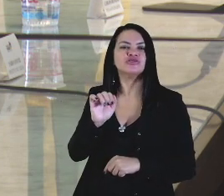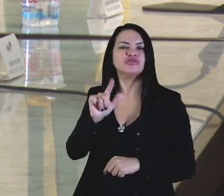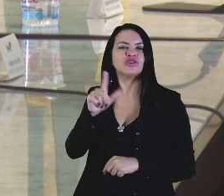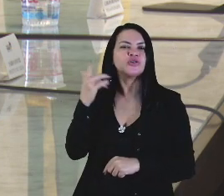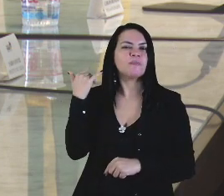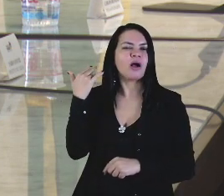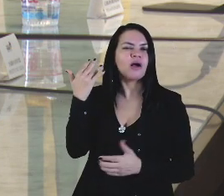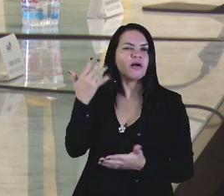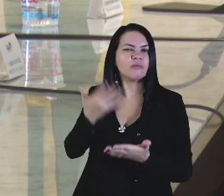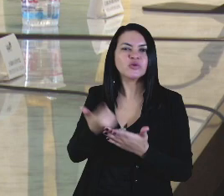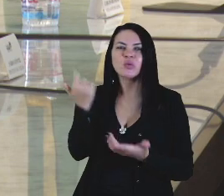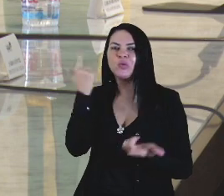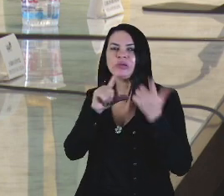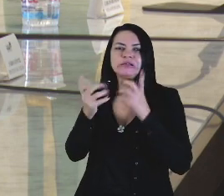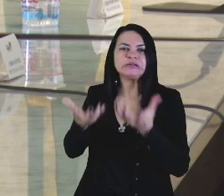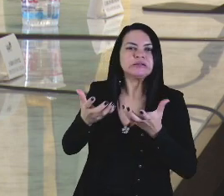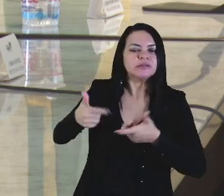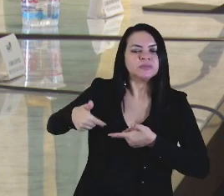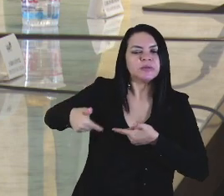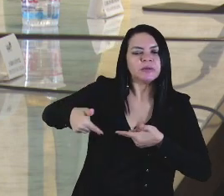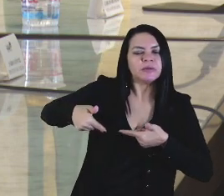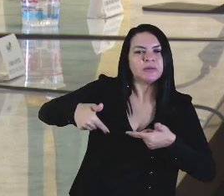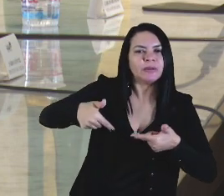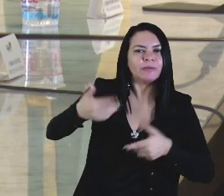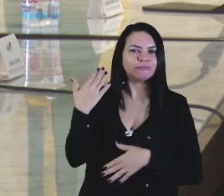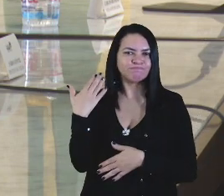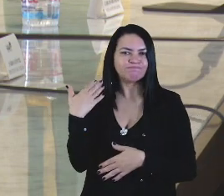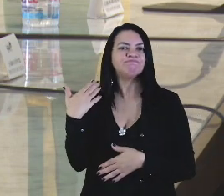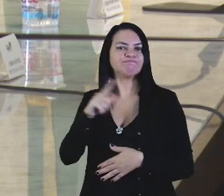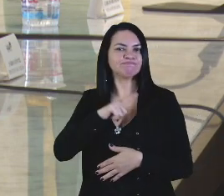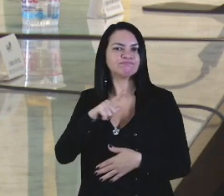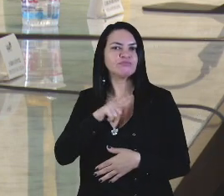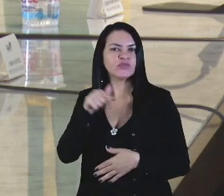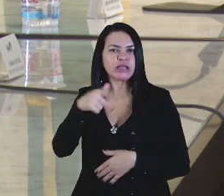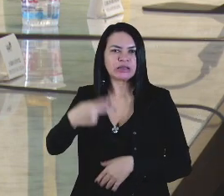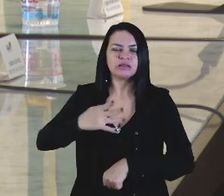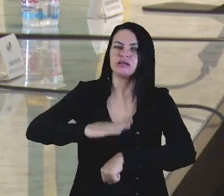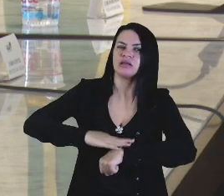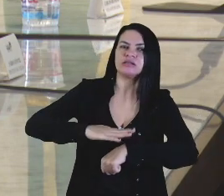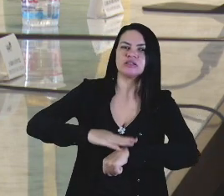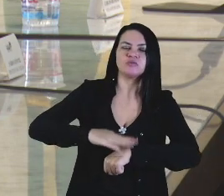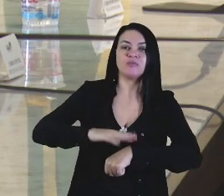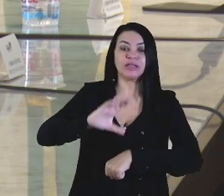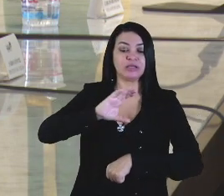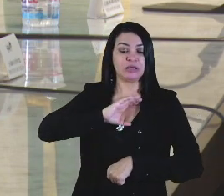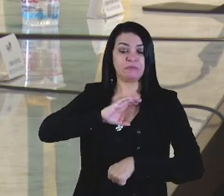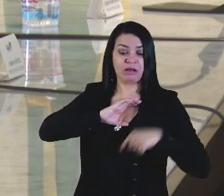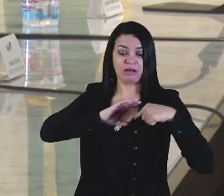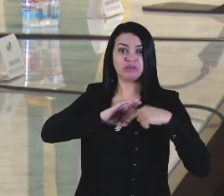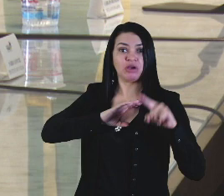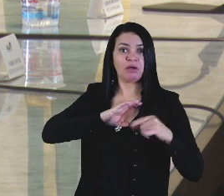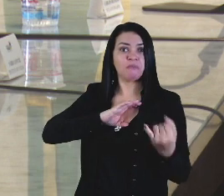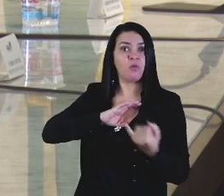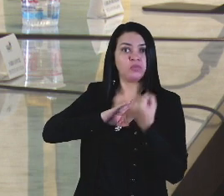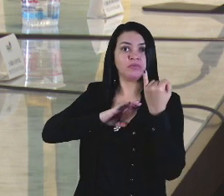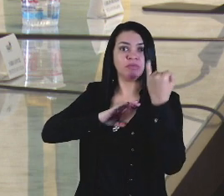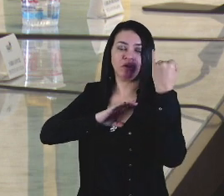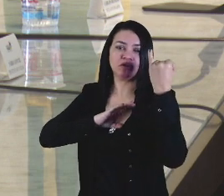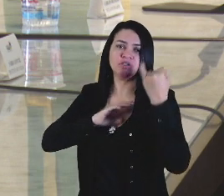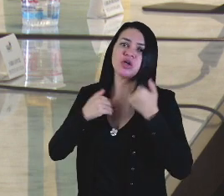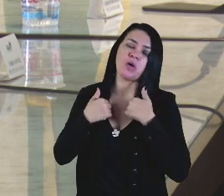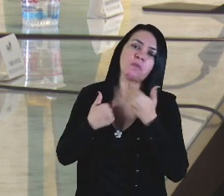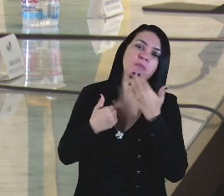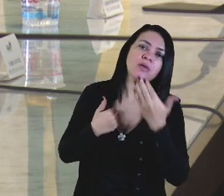para a conquista desse momento que, para Caxias, é importante. E eu até aqui